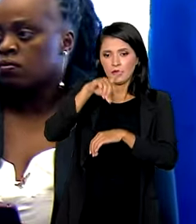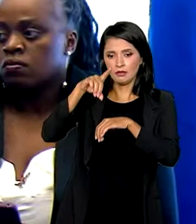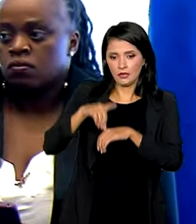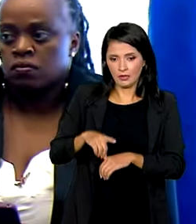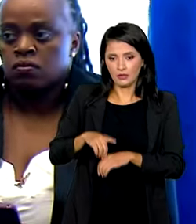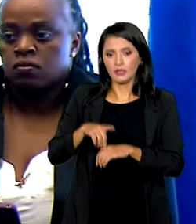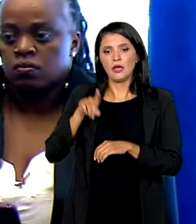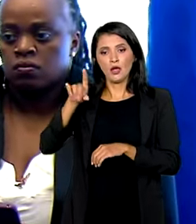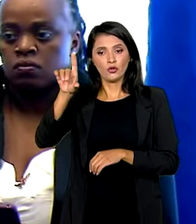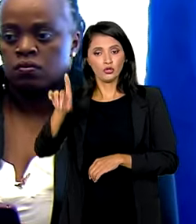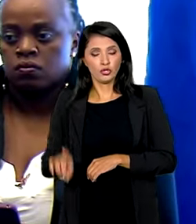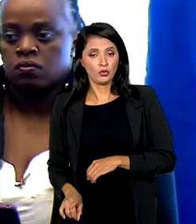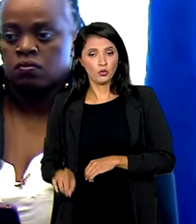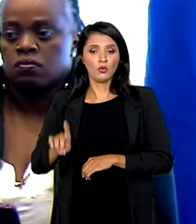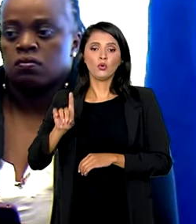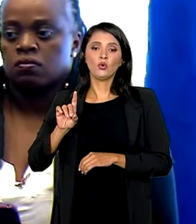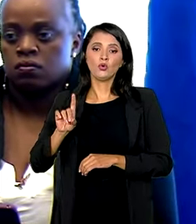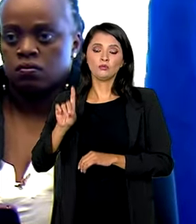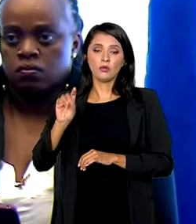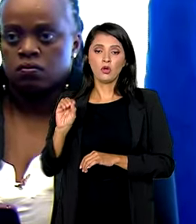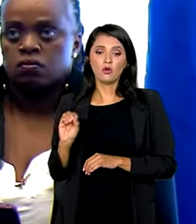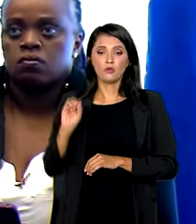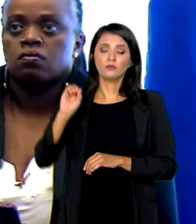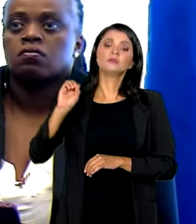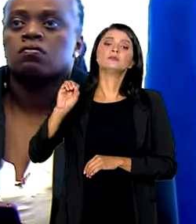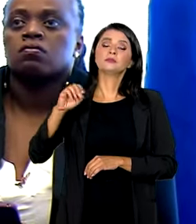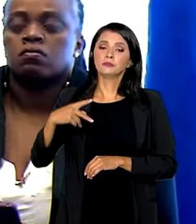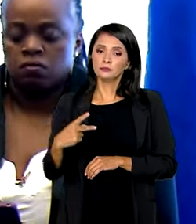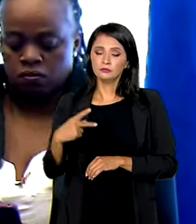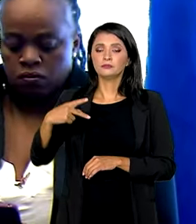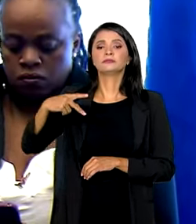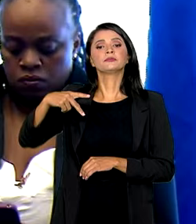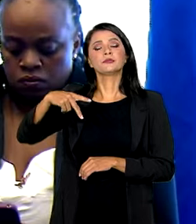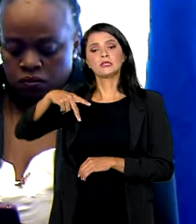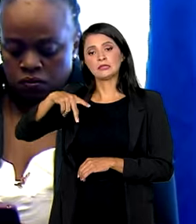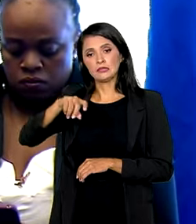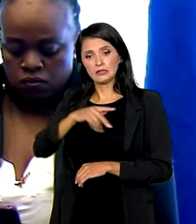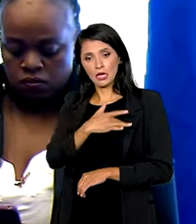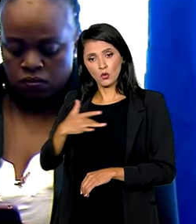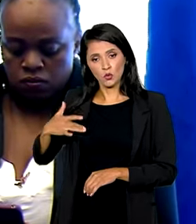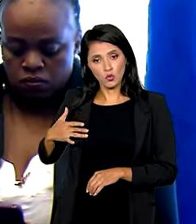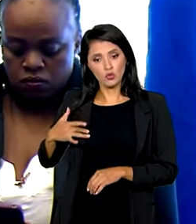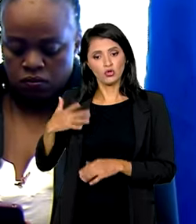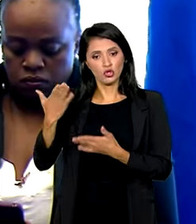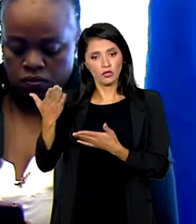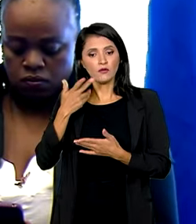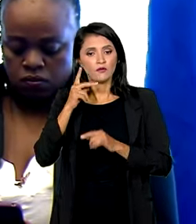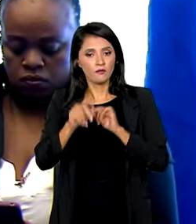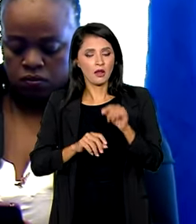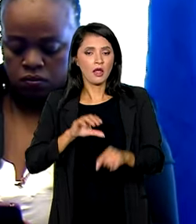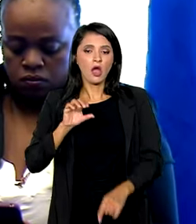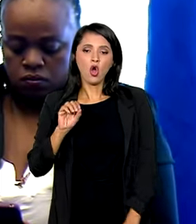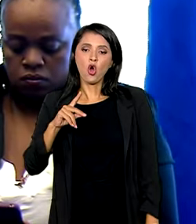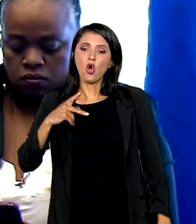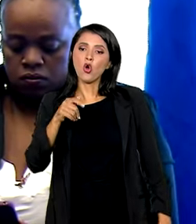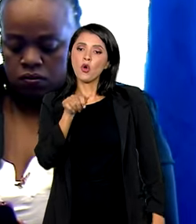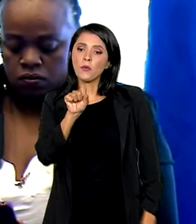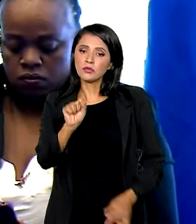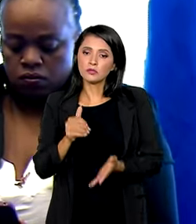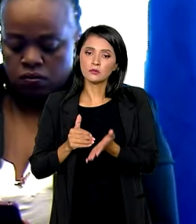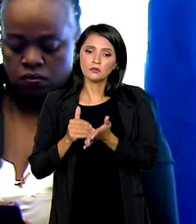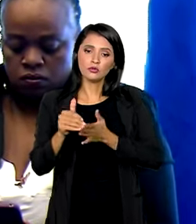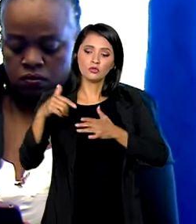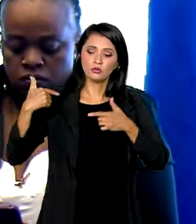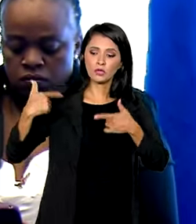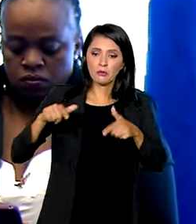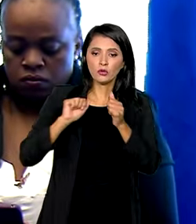Já o diretor da Organização Pan-Americana de Saúde, Jarvis Barbosa, diz que a OPAS iniciou um trabalho conjunto